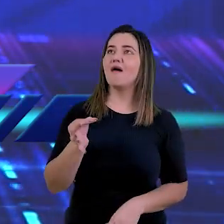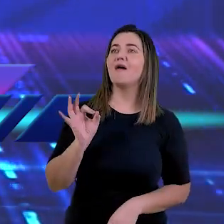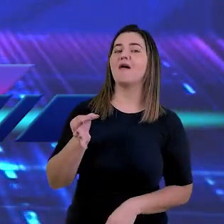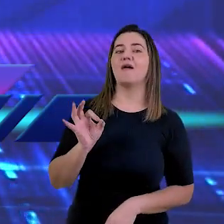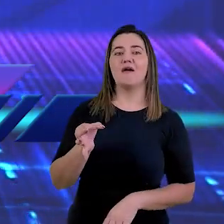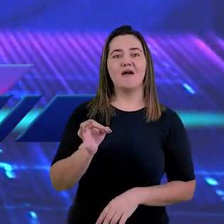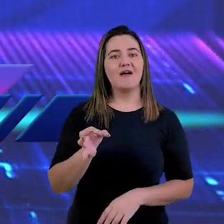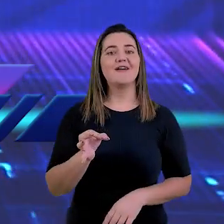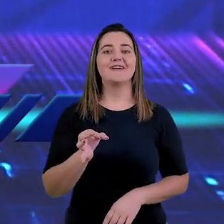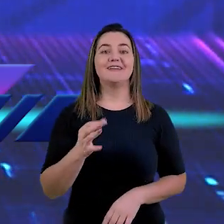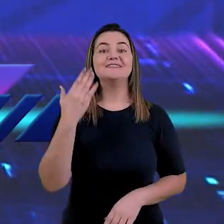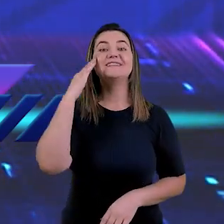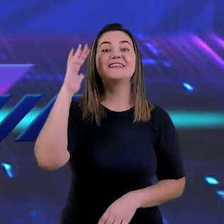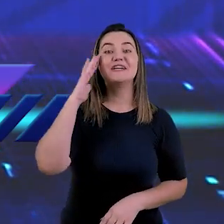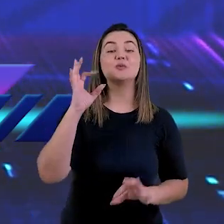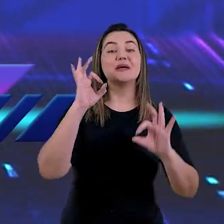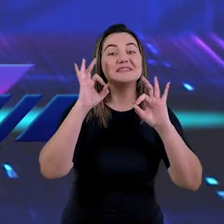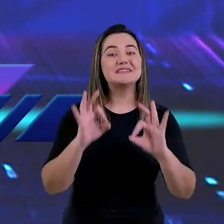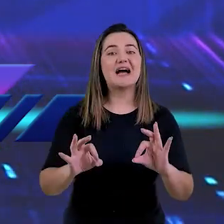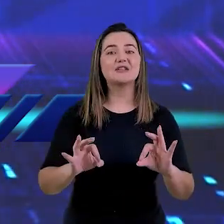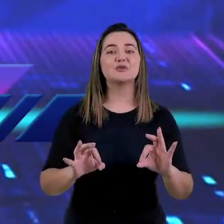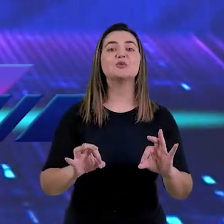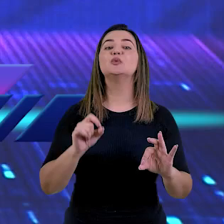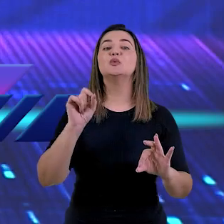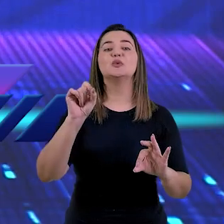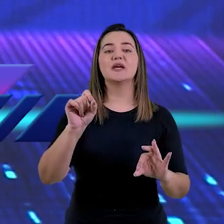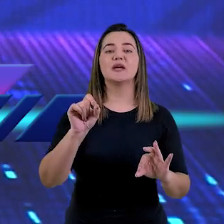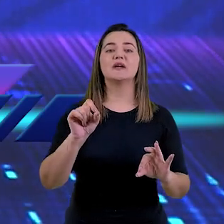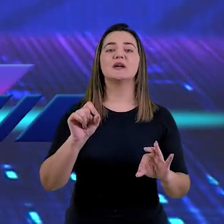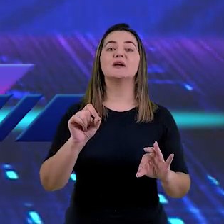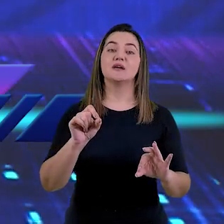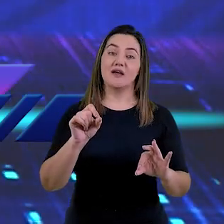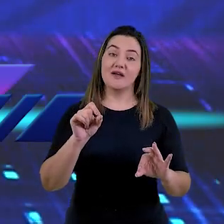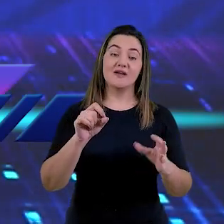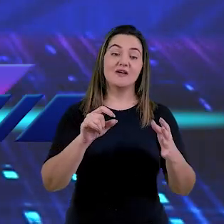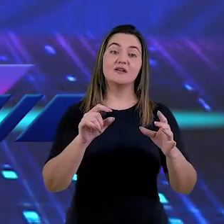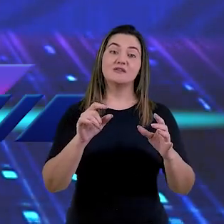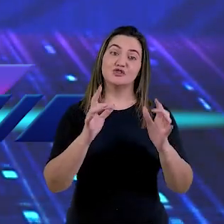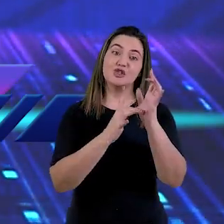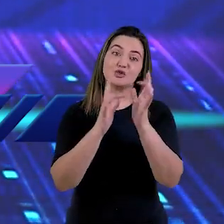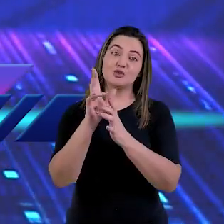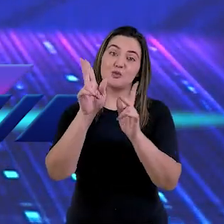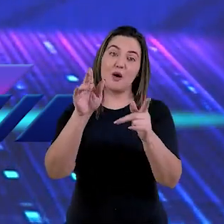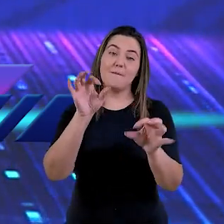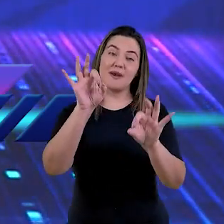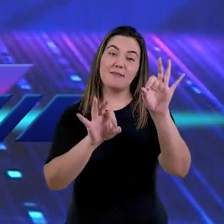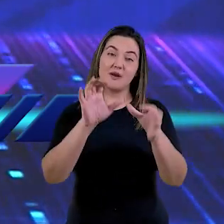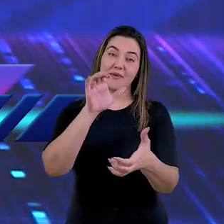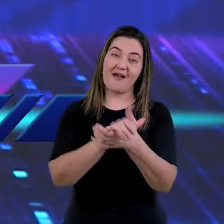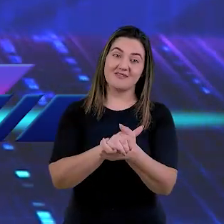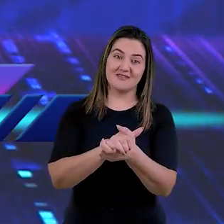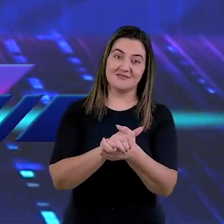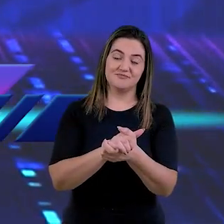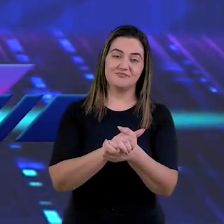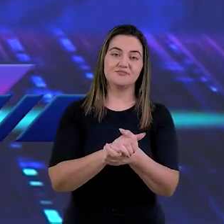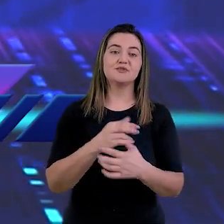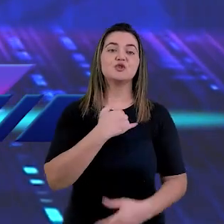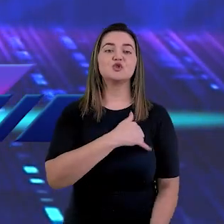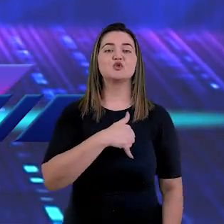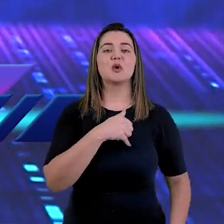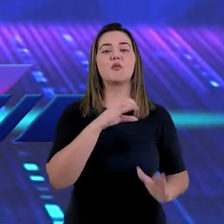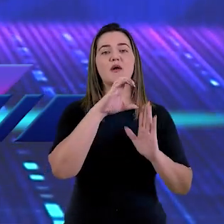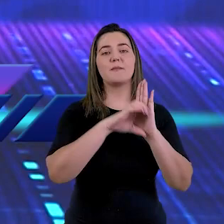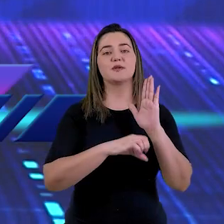nestes versos nós encontramos exatamente a descrição das bodas do cordeiro. Jesus está aqui